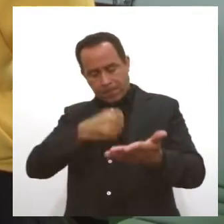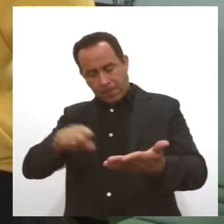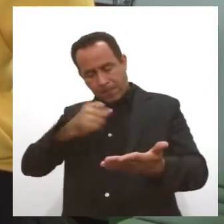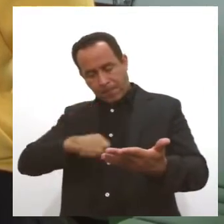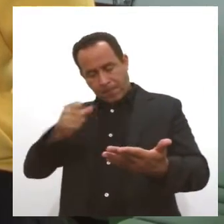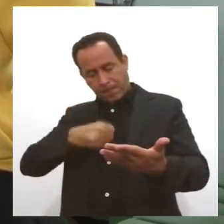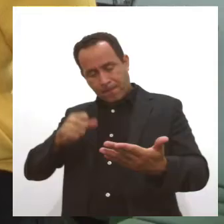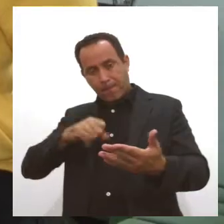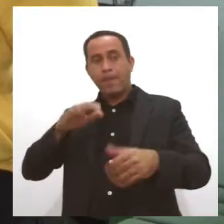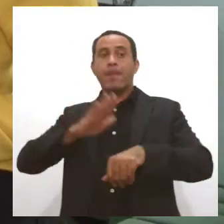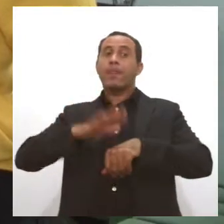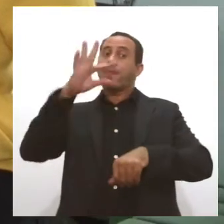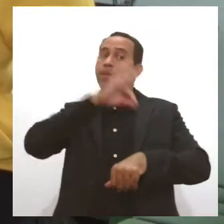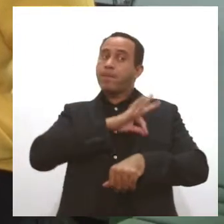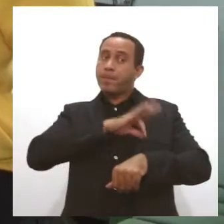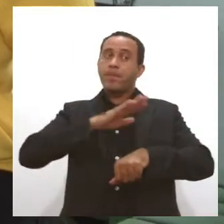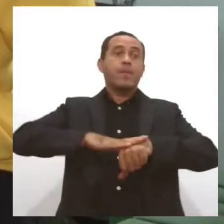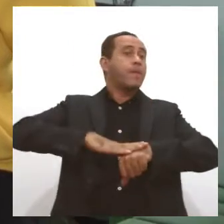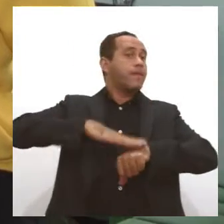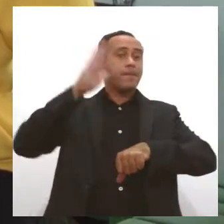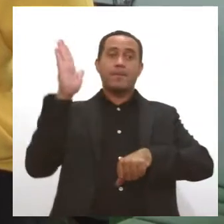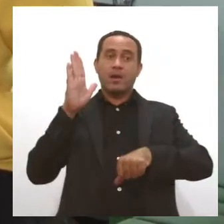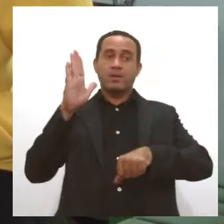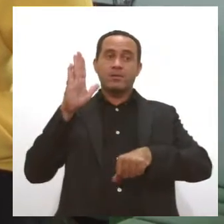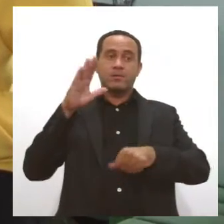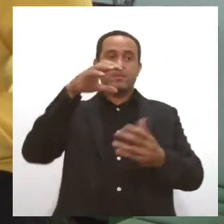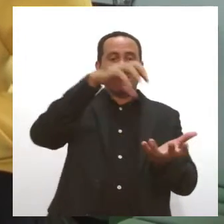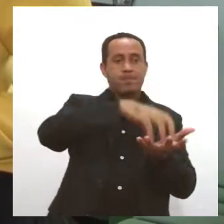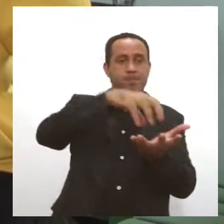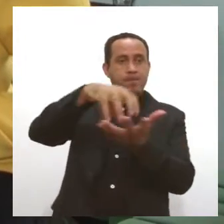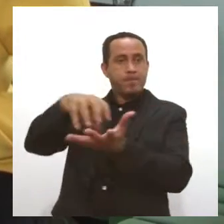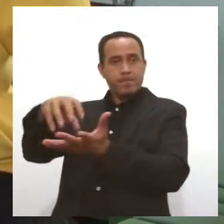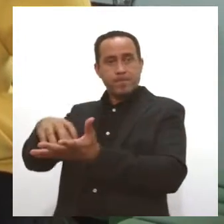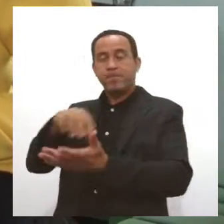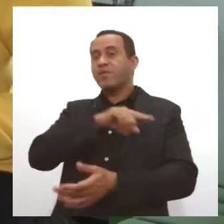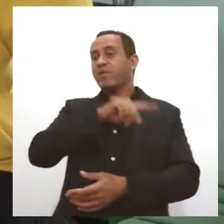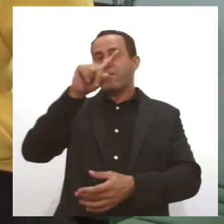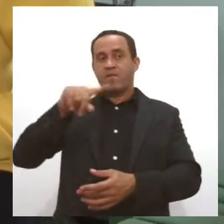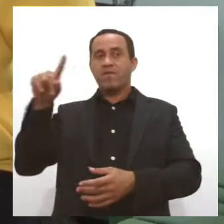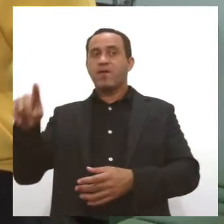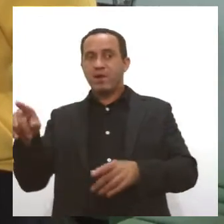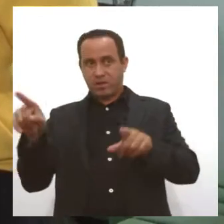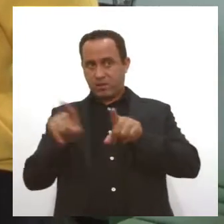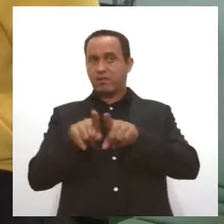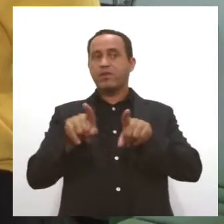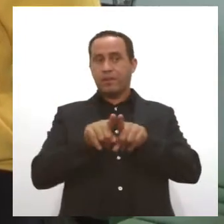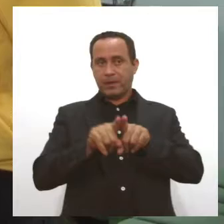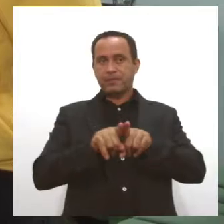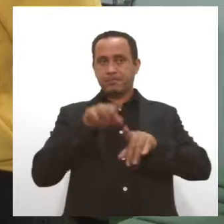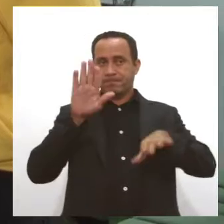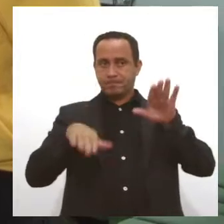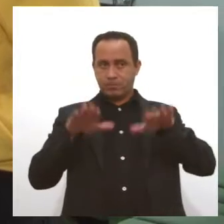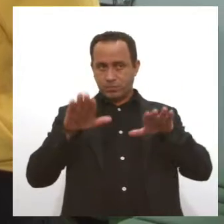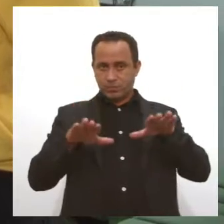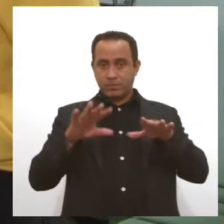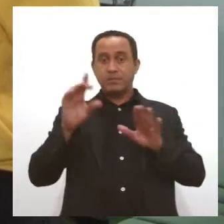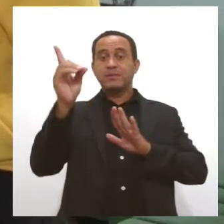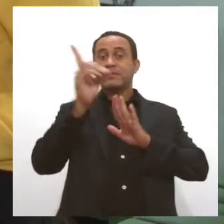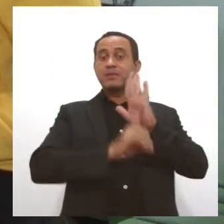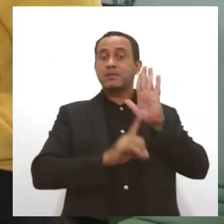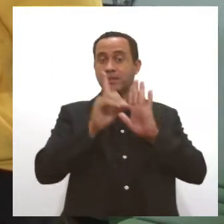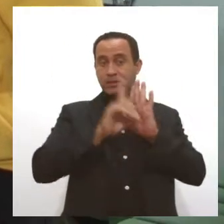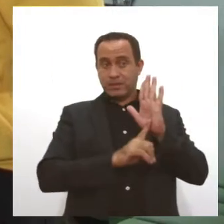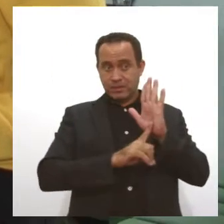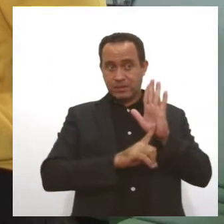então ele tem uma remuneração maior. E também cada setor tem uma taxa de remuneração variada também. Então, assim, ele tem direito a receber,